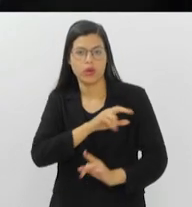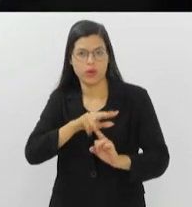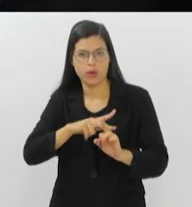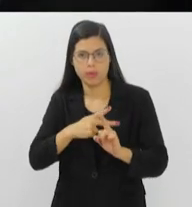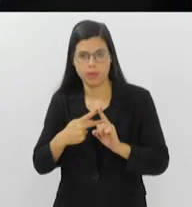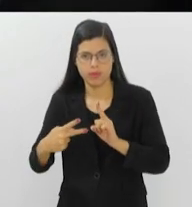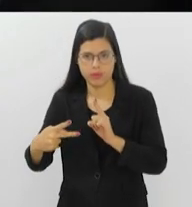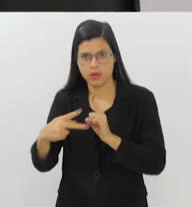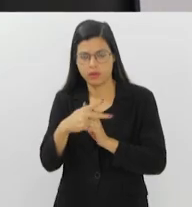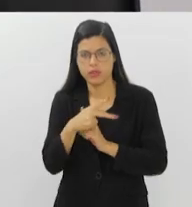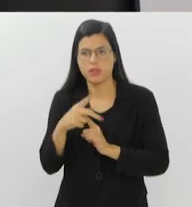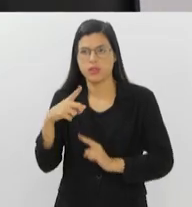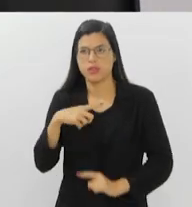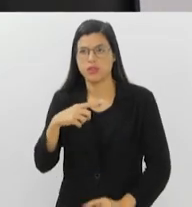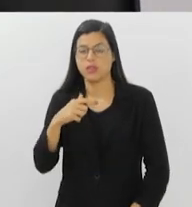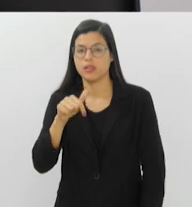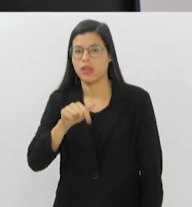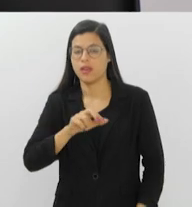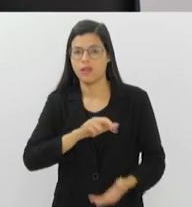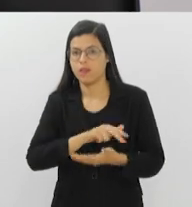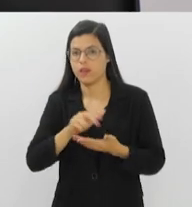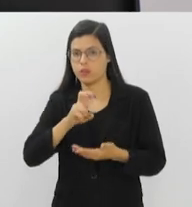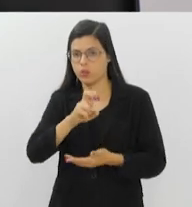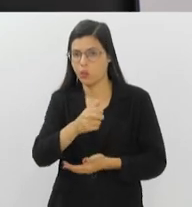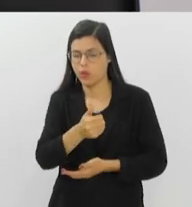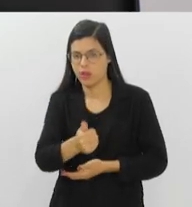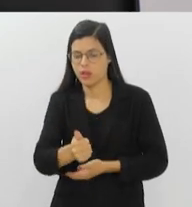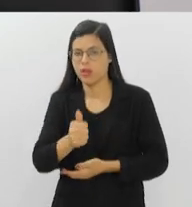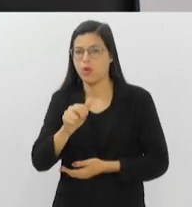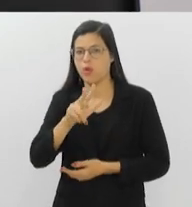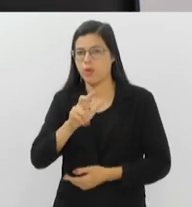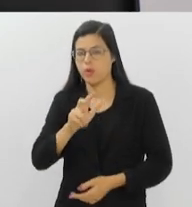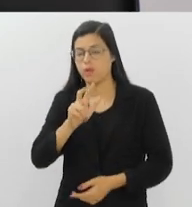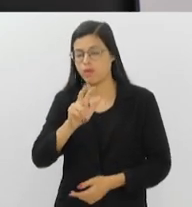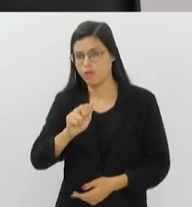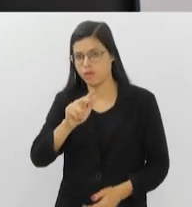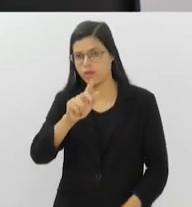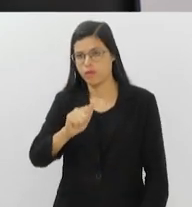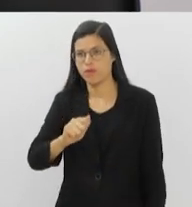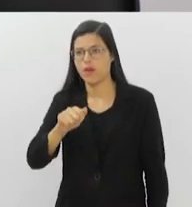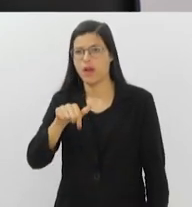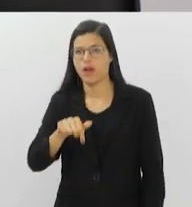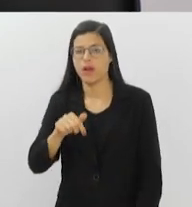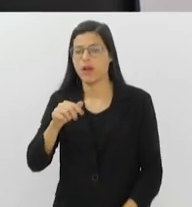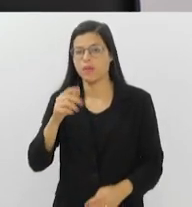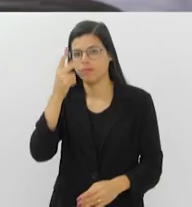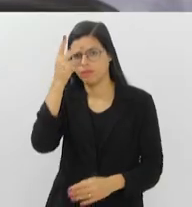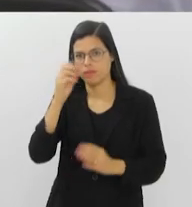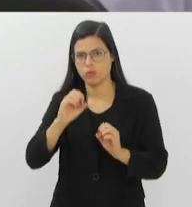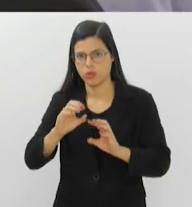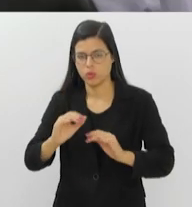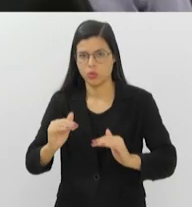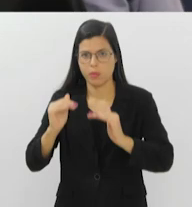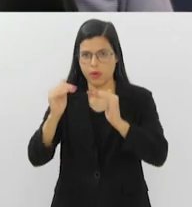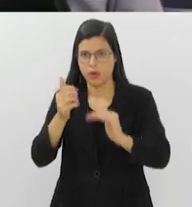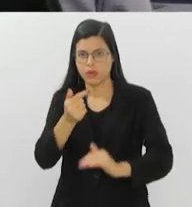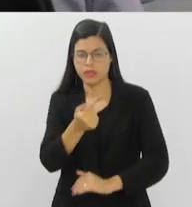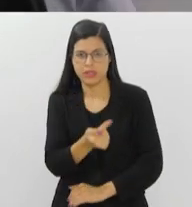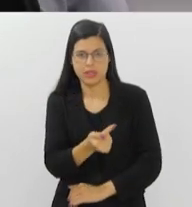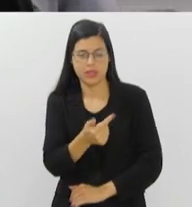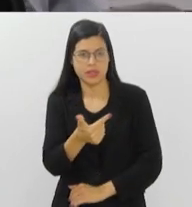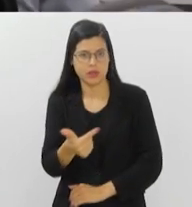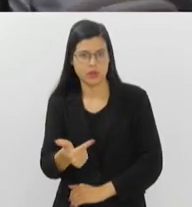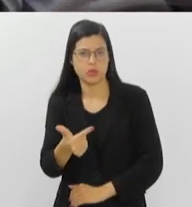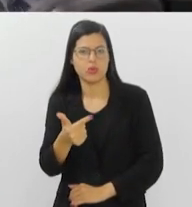cargos vagos, sendo 51 de especialistas em previdência social com nível superior e 72 de